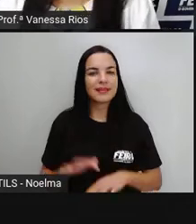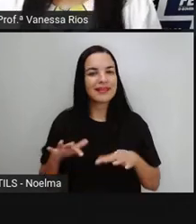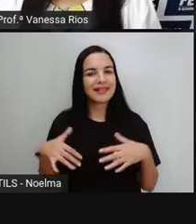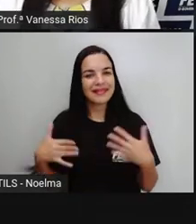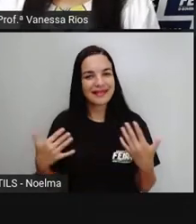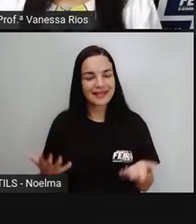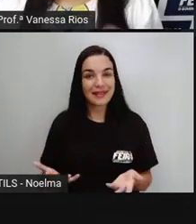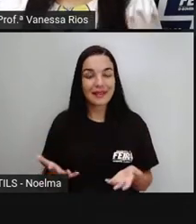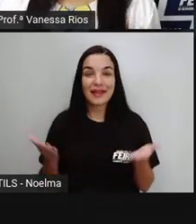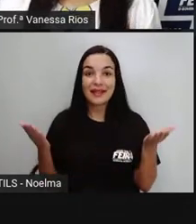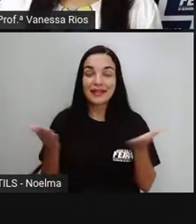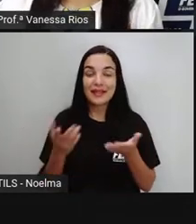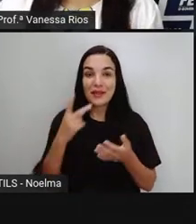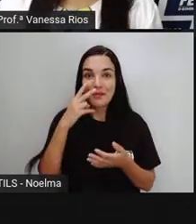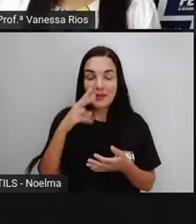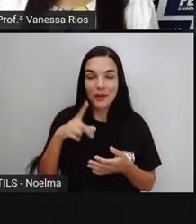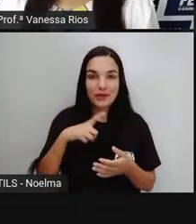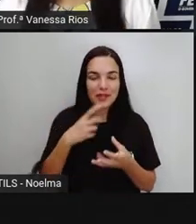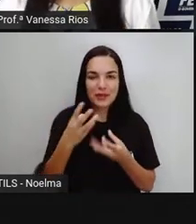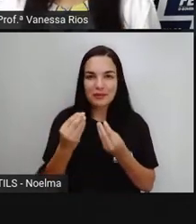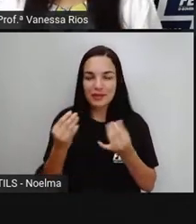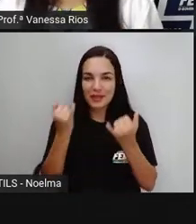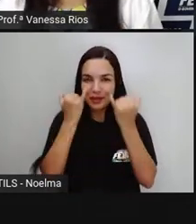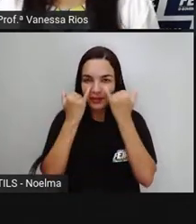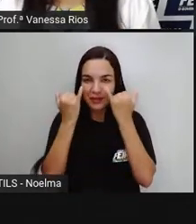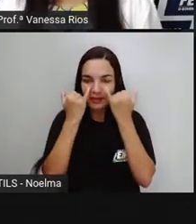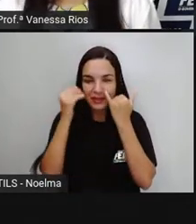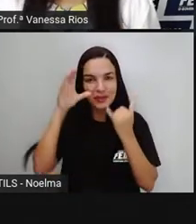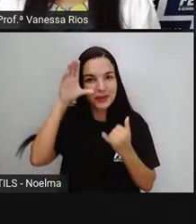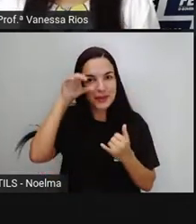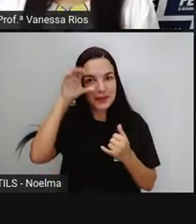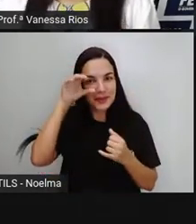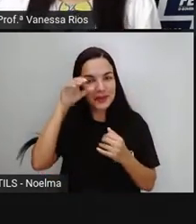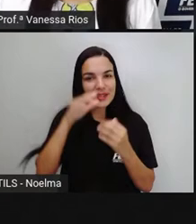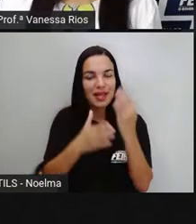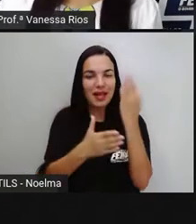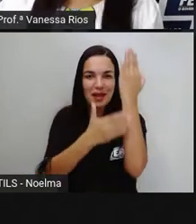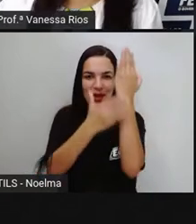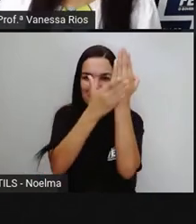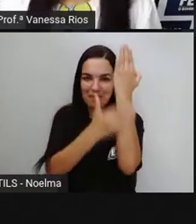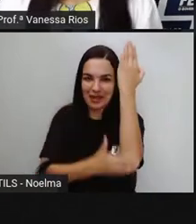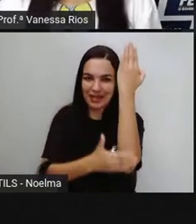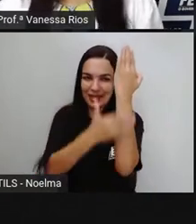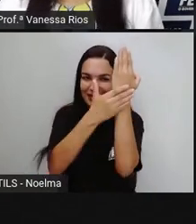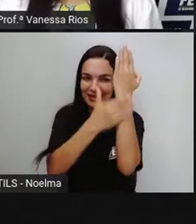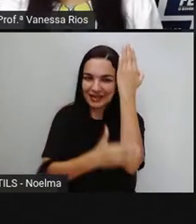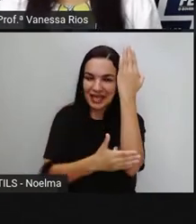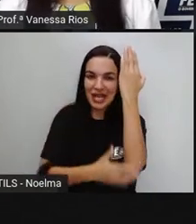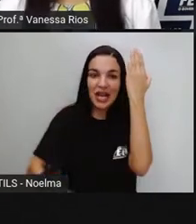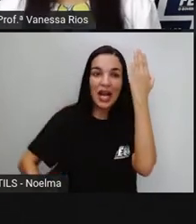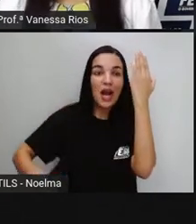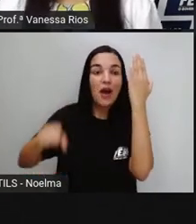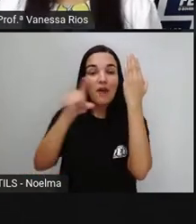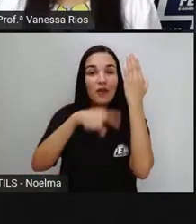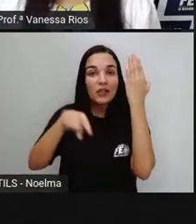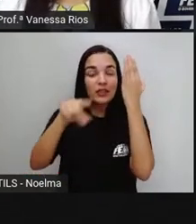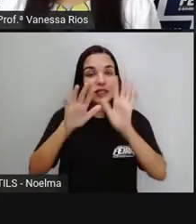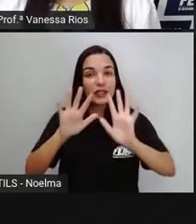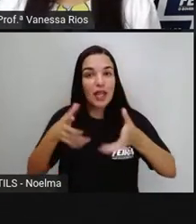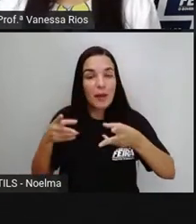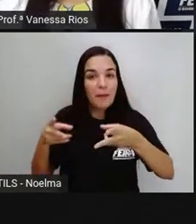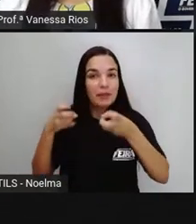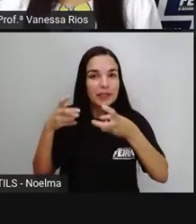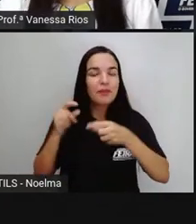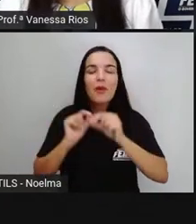Pronto. Diante aí das informações, das curiosidades sobre o abacaxi, vocês já estão aí percebendo, né?